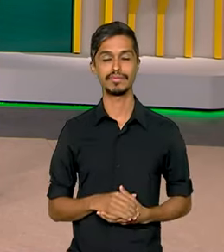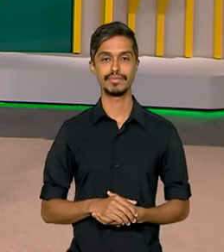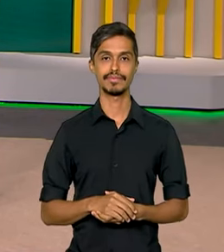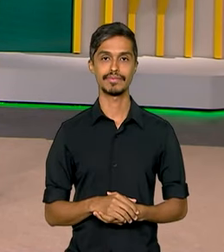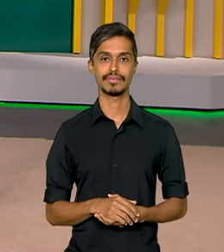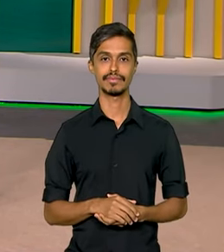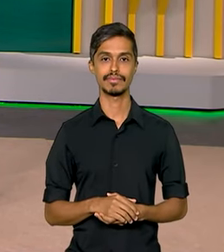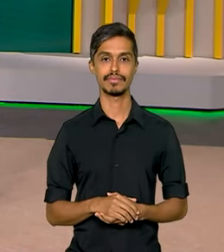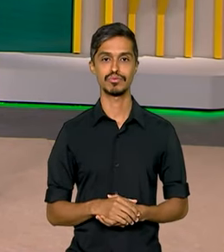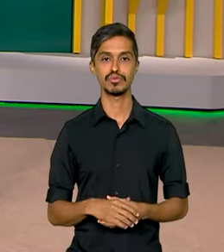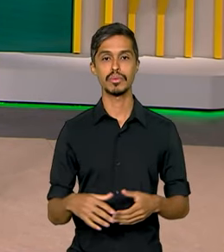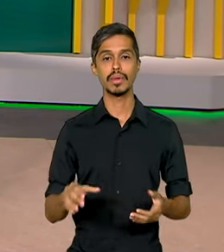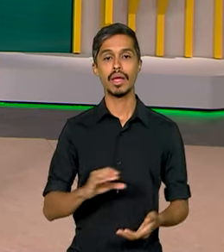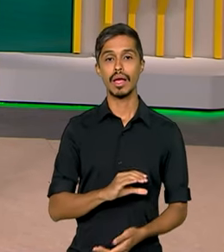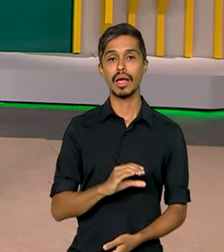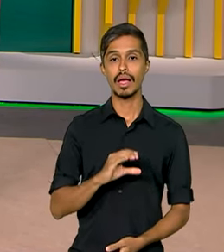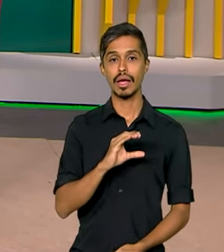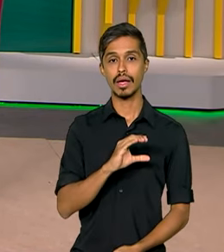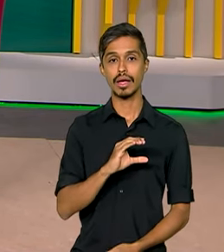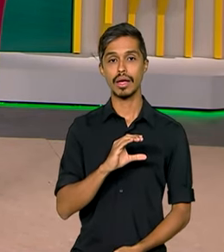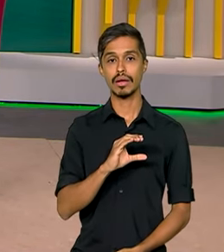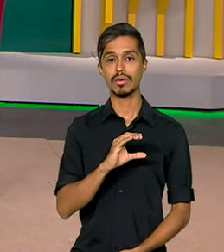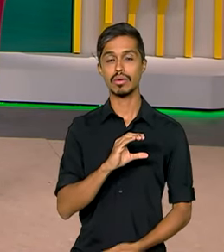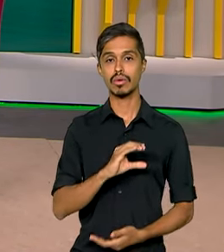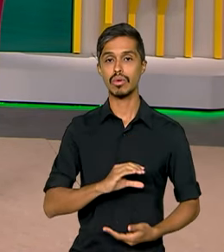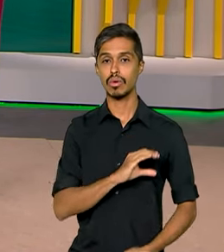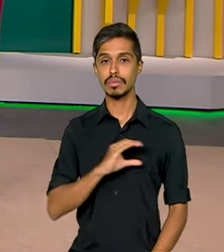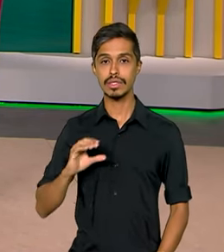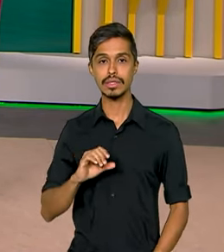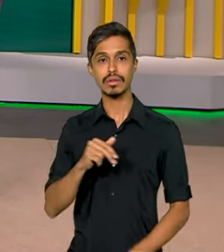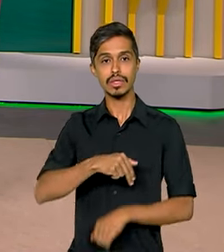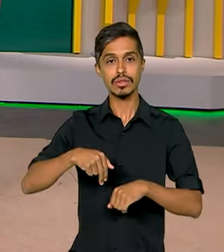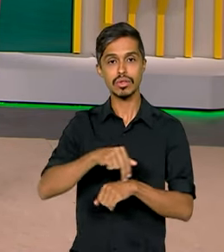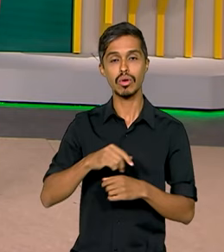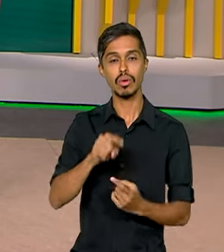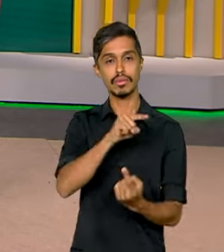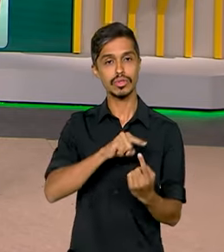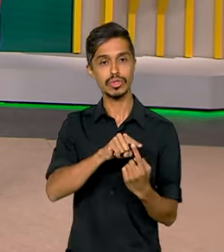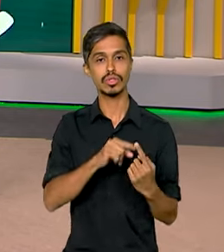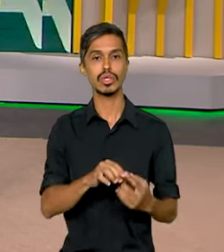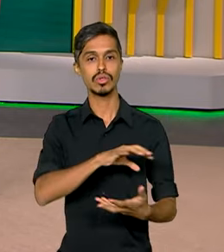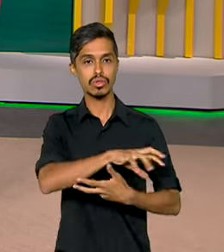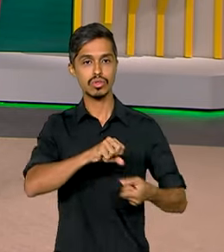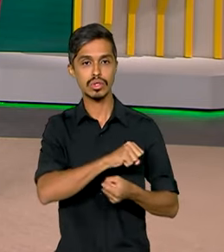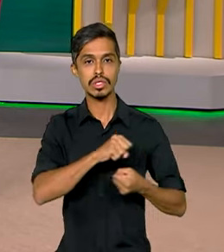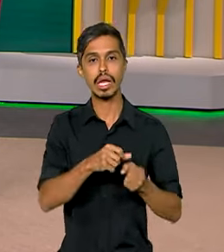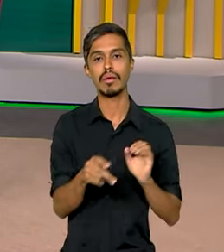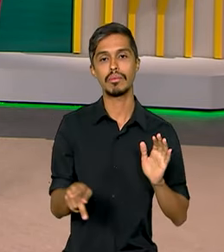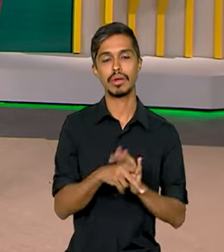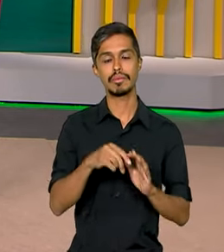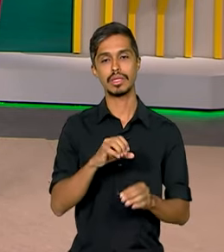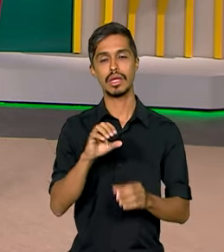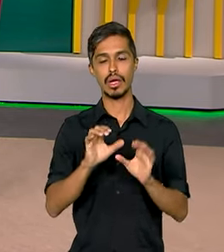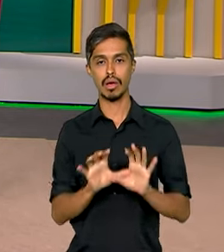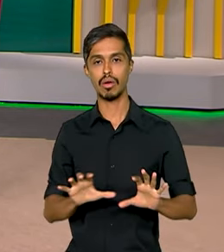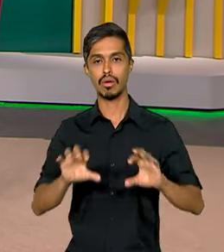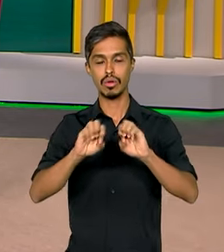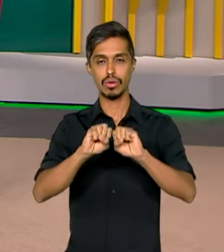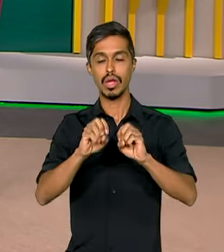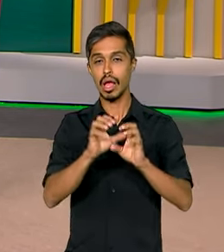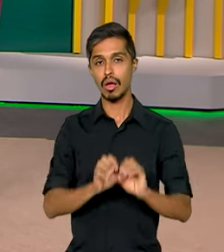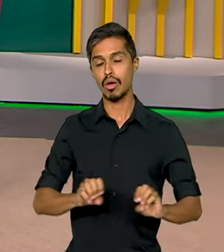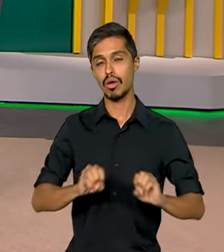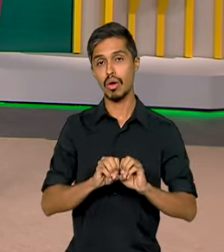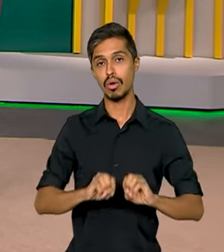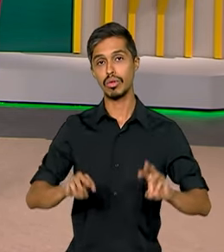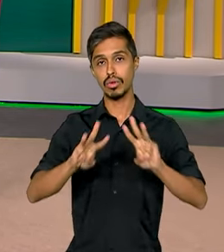A Comissão Nacional para os Objetivos de Desenvolvimento Sustentável da ONU foi instalada hoje com a meta de